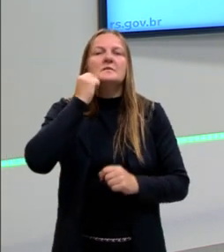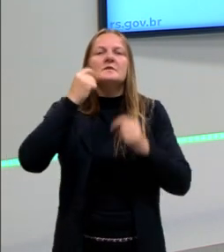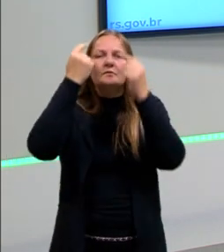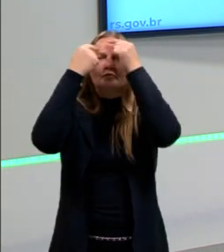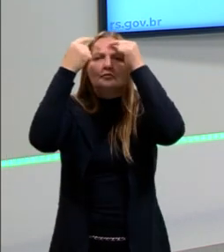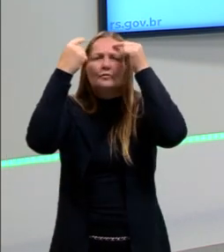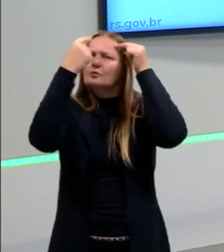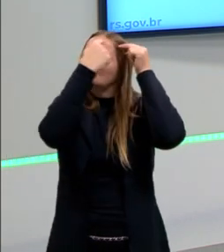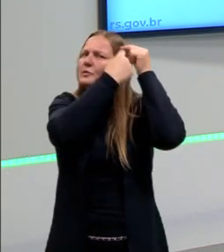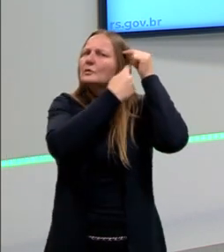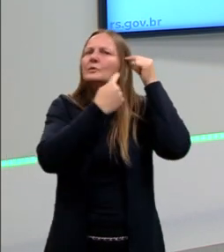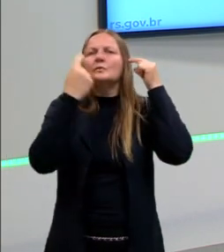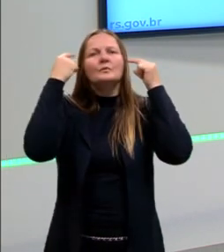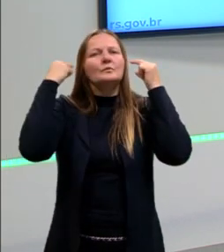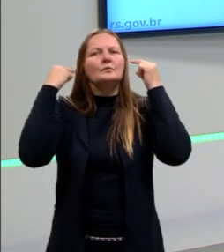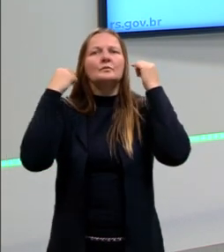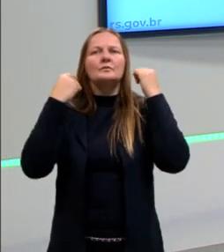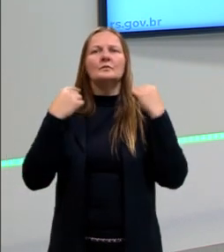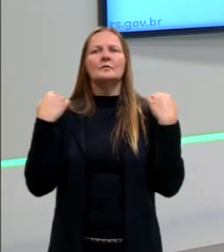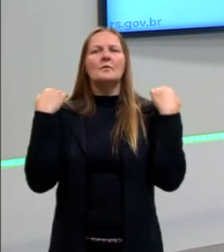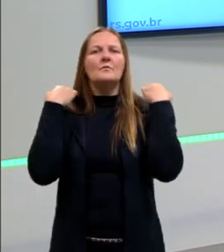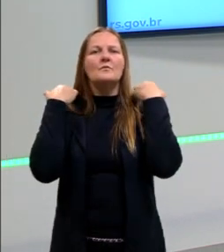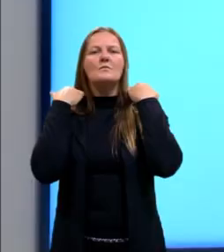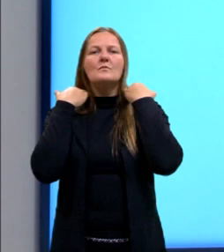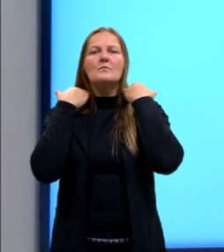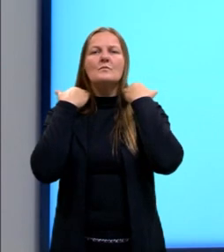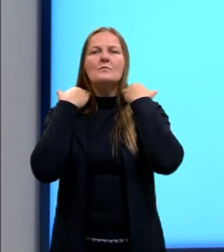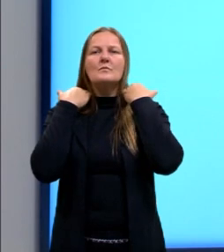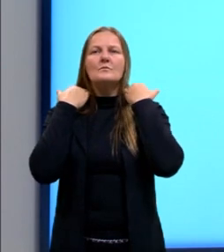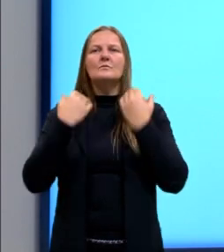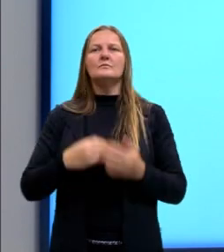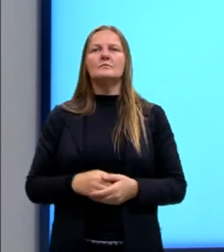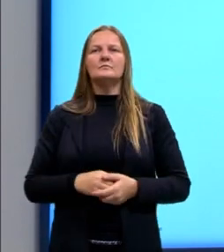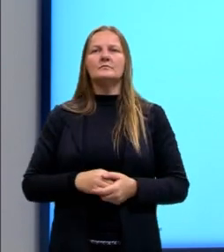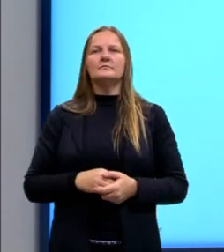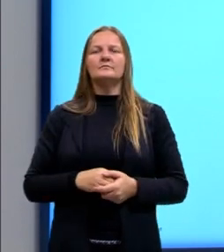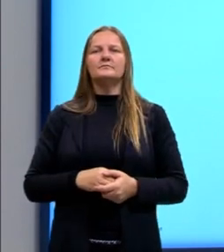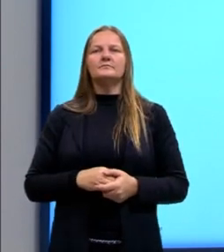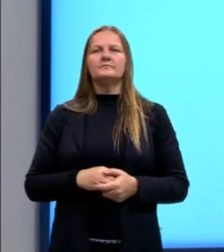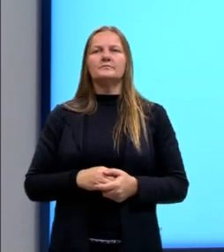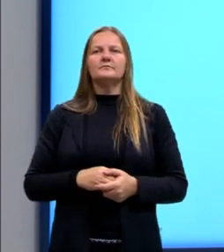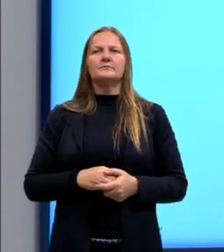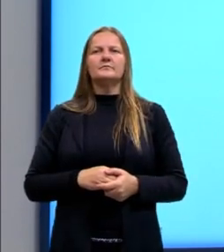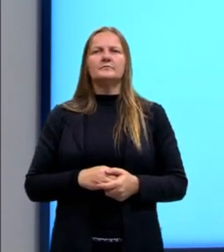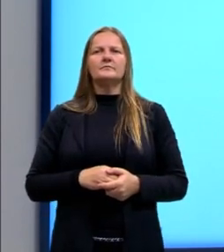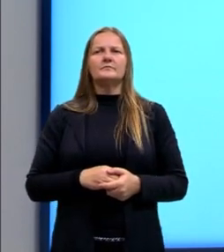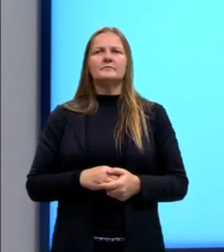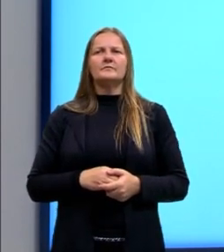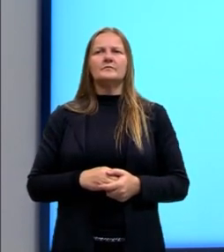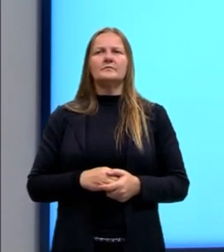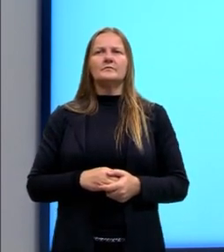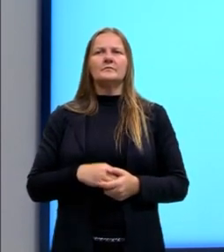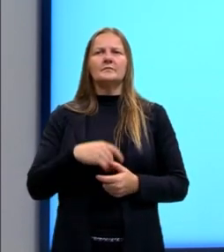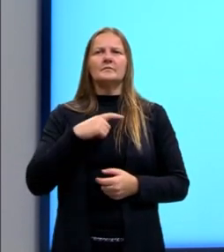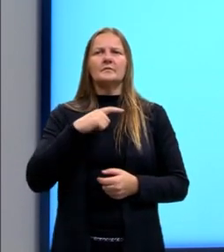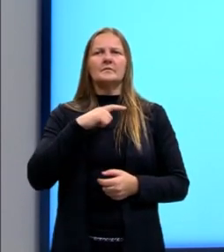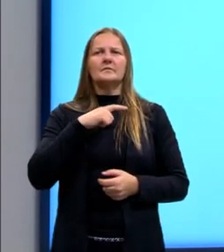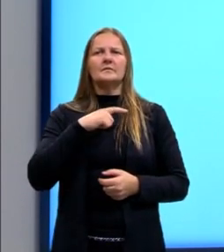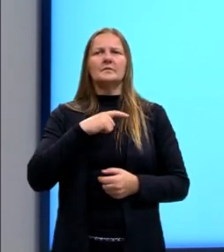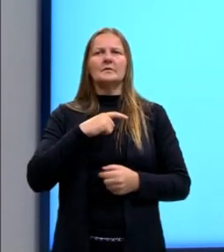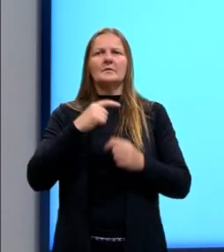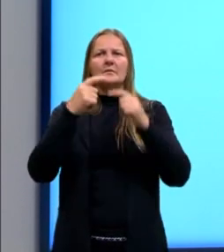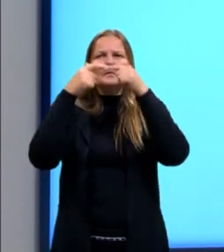mais ou menos aqui, na altura do pescoço. E eles estão com uma faixa branca no